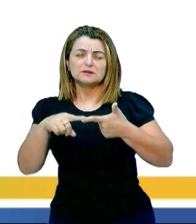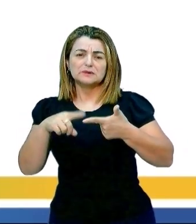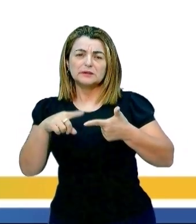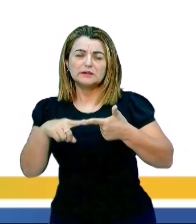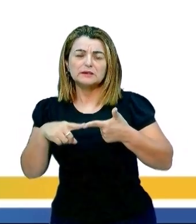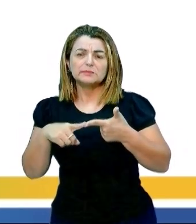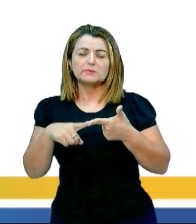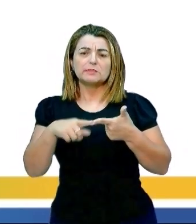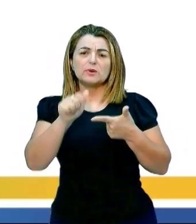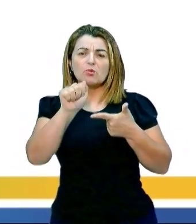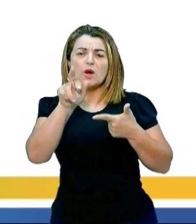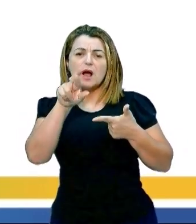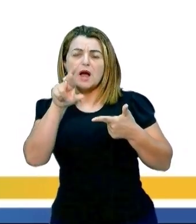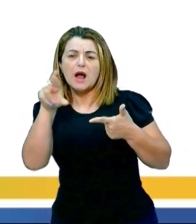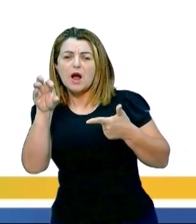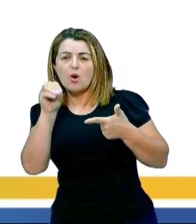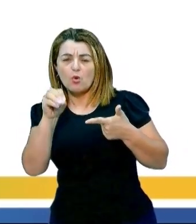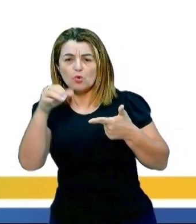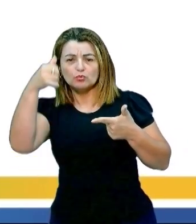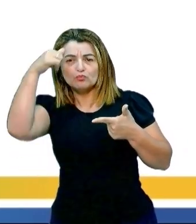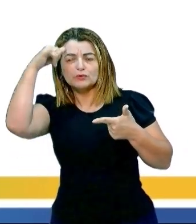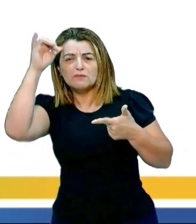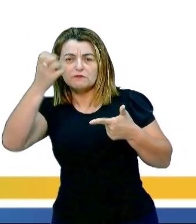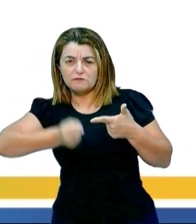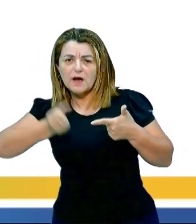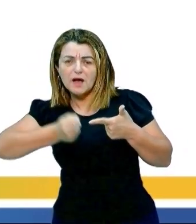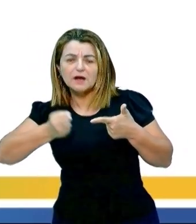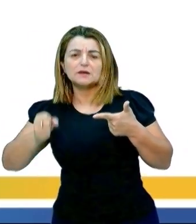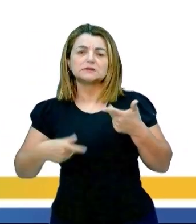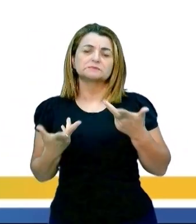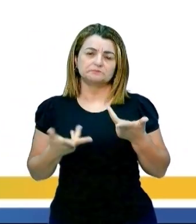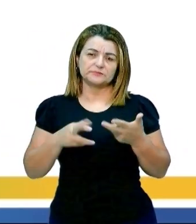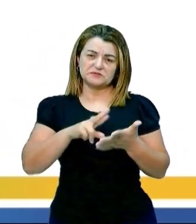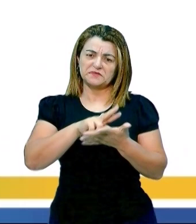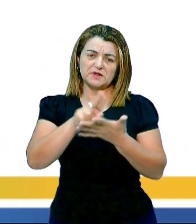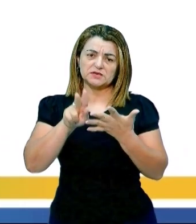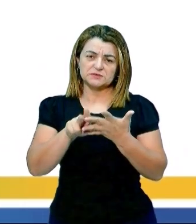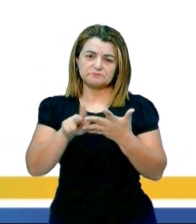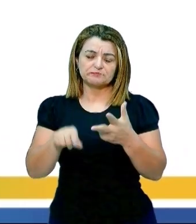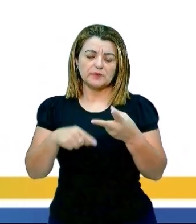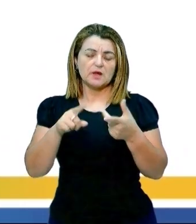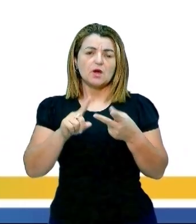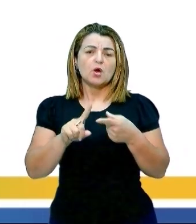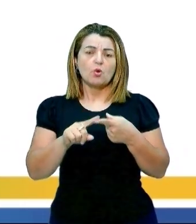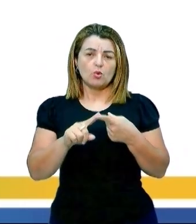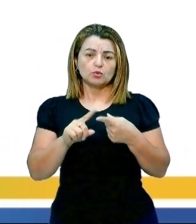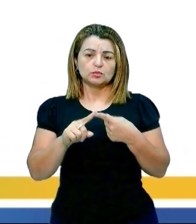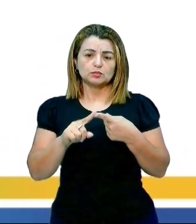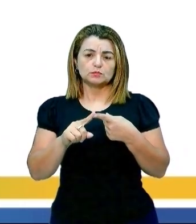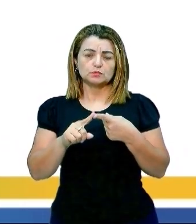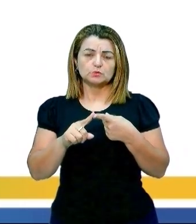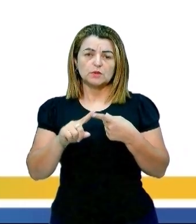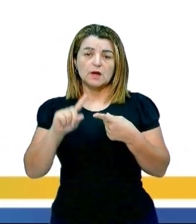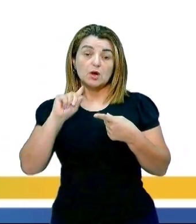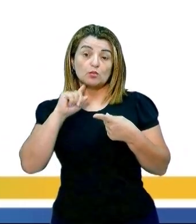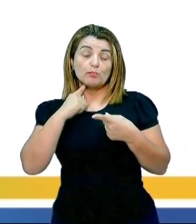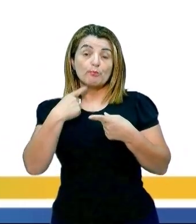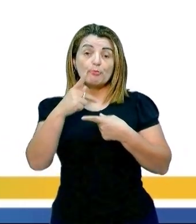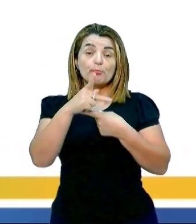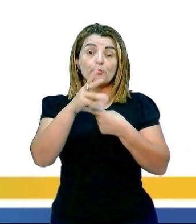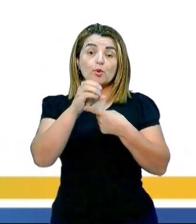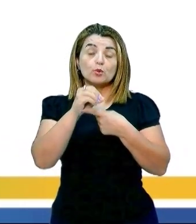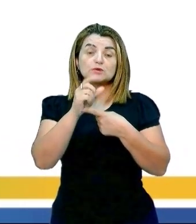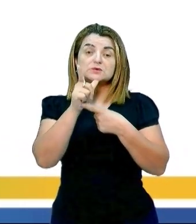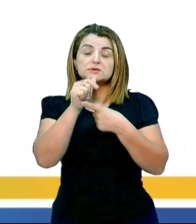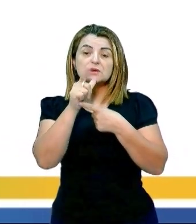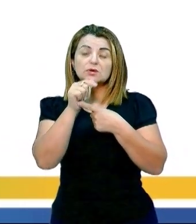vaca. Enfim, poluição atmosférica. Outro tipo de poluição é a poluição dos